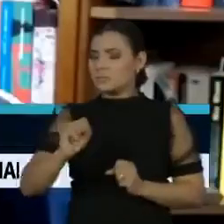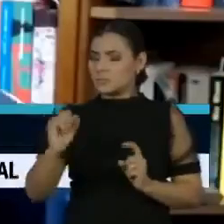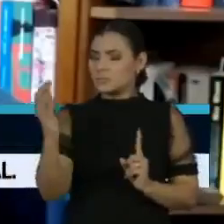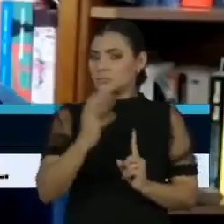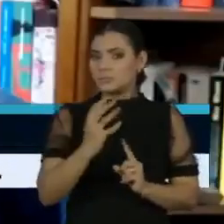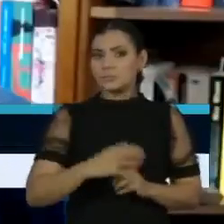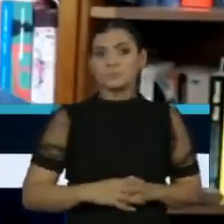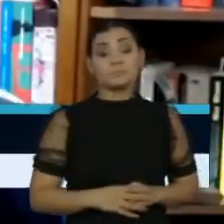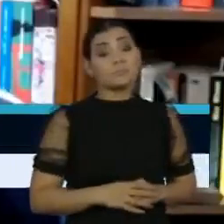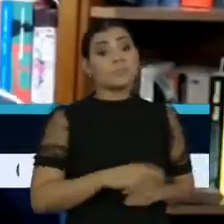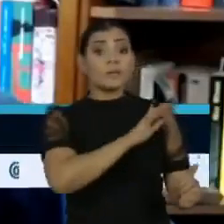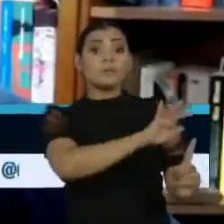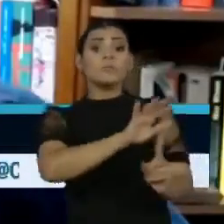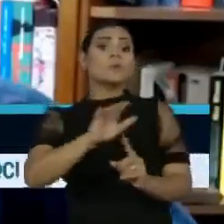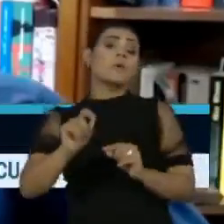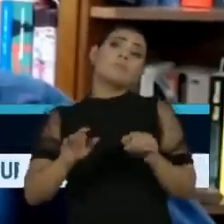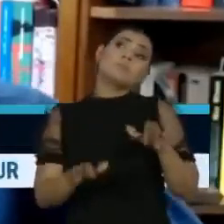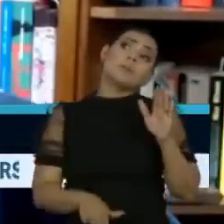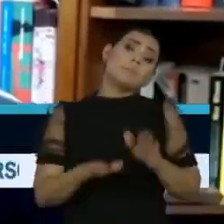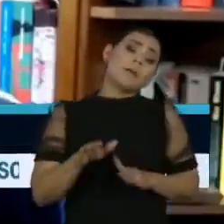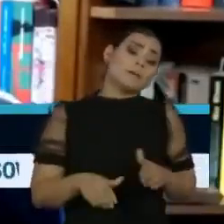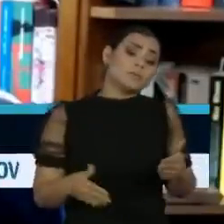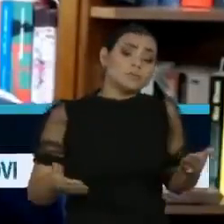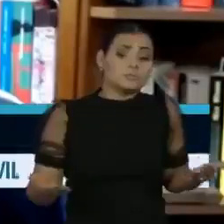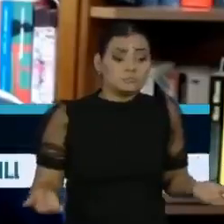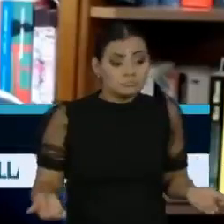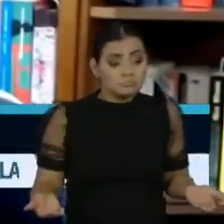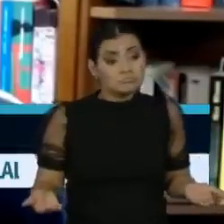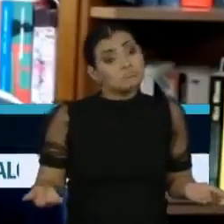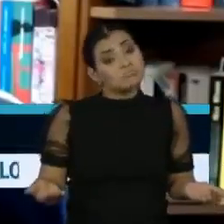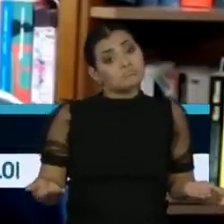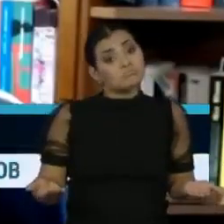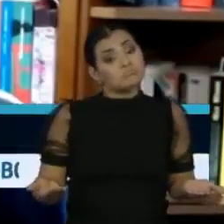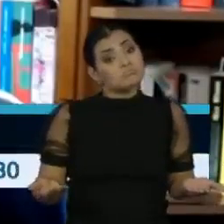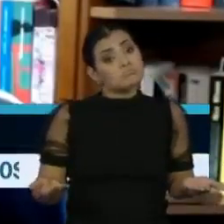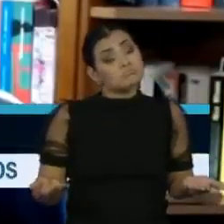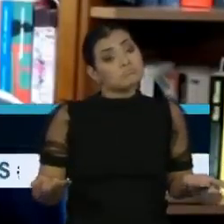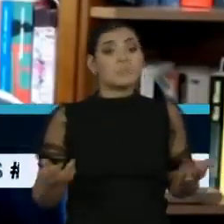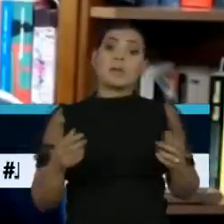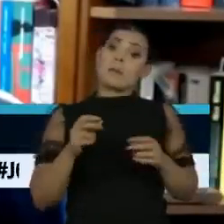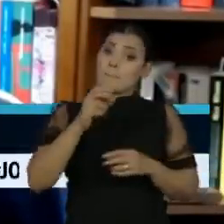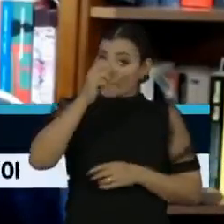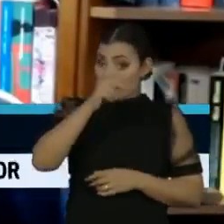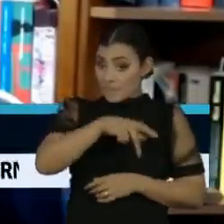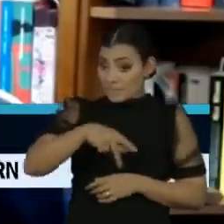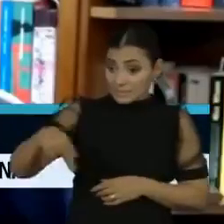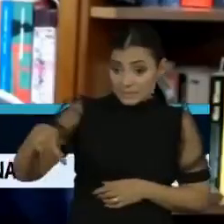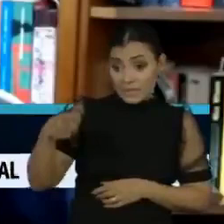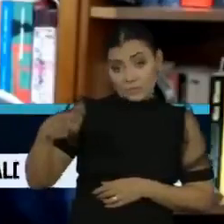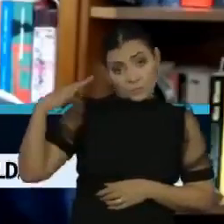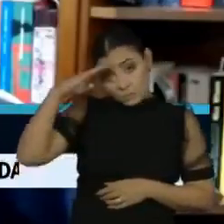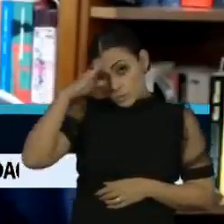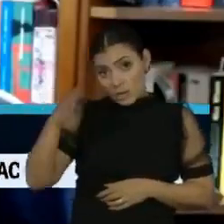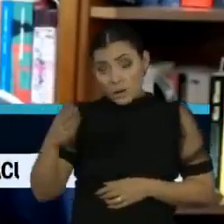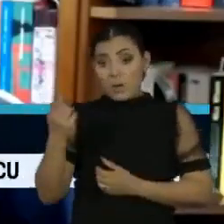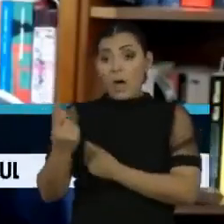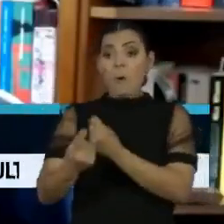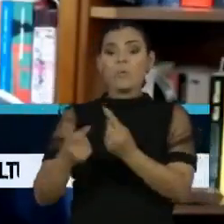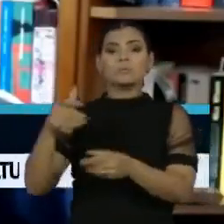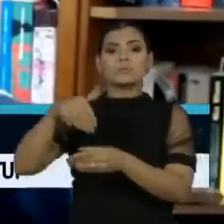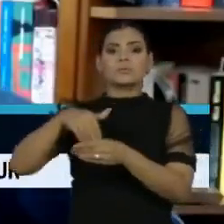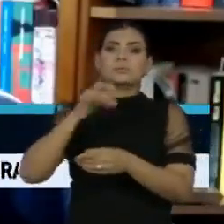influência vai depender da penetração do presidente da república em alguns tipos de